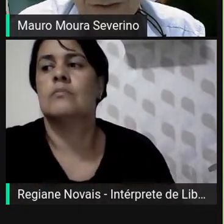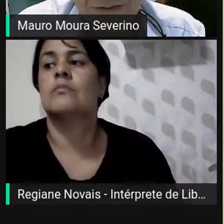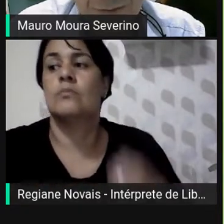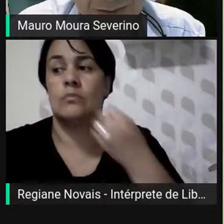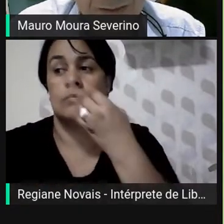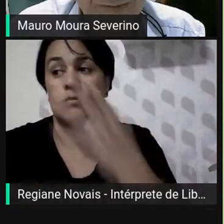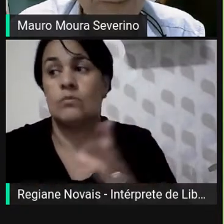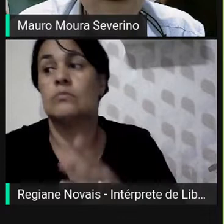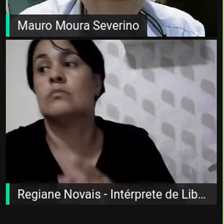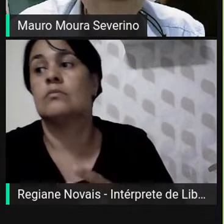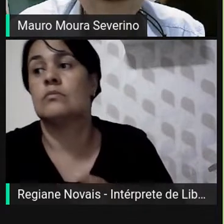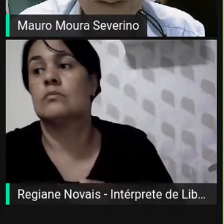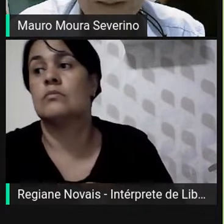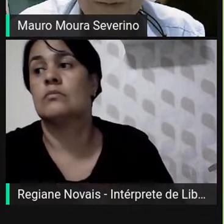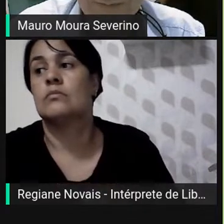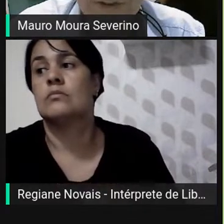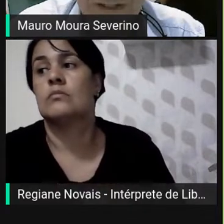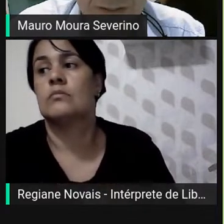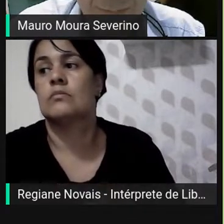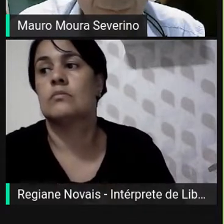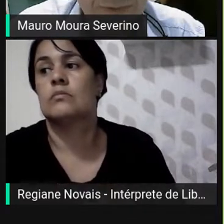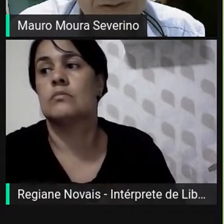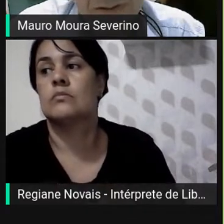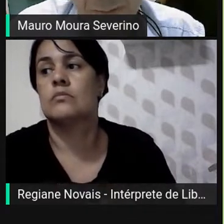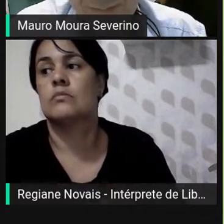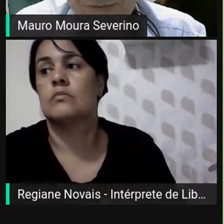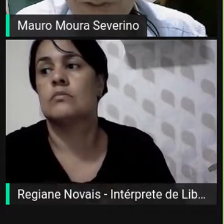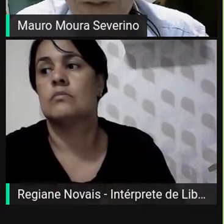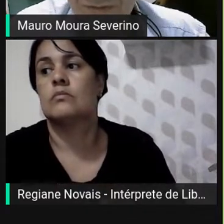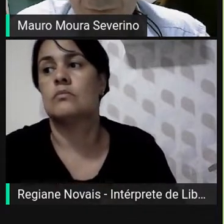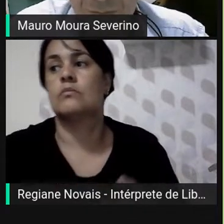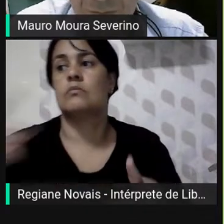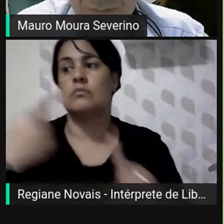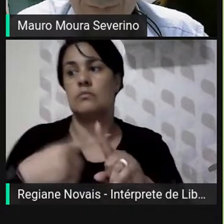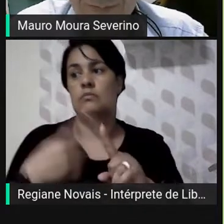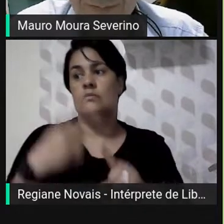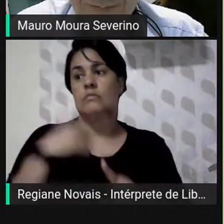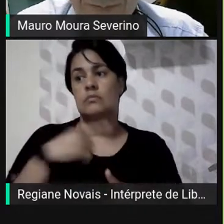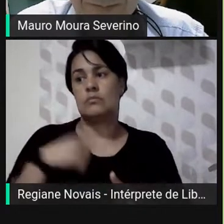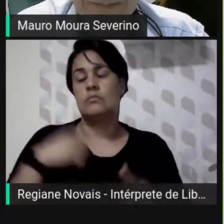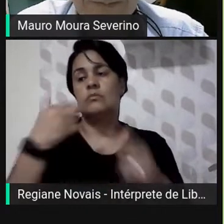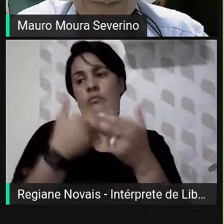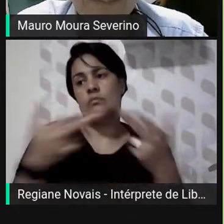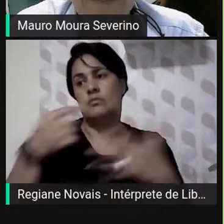das atividades são executadas por equipes e não por indivíduos.